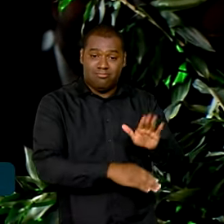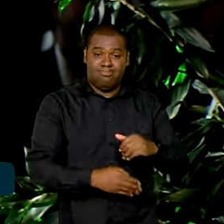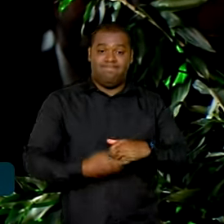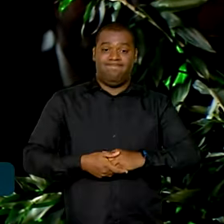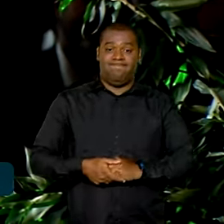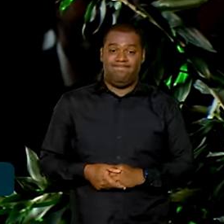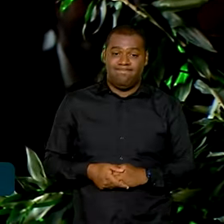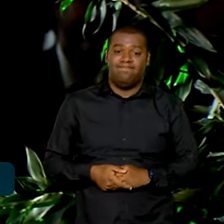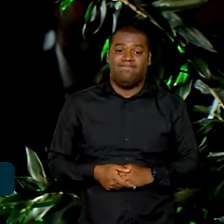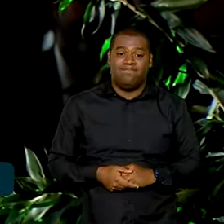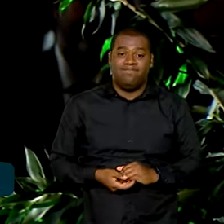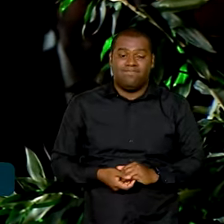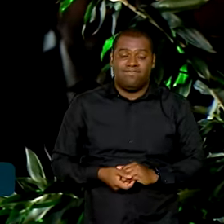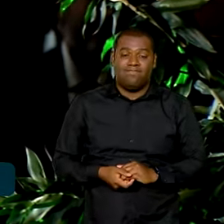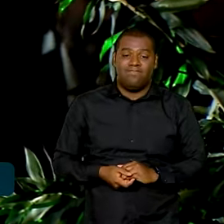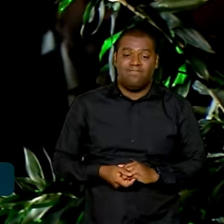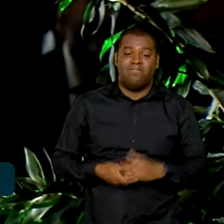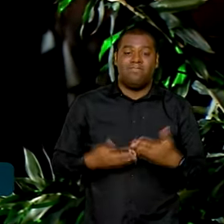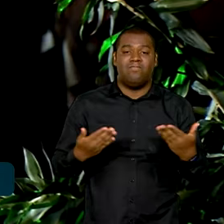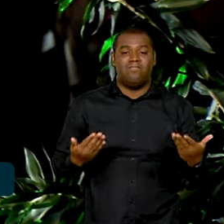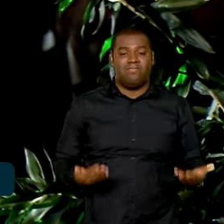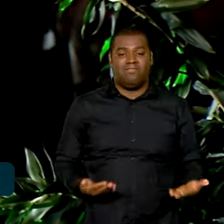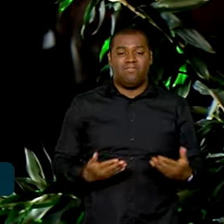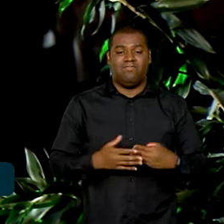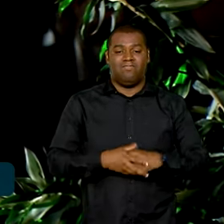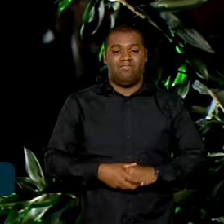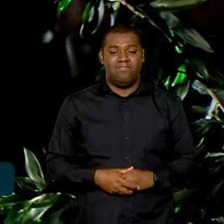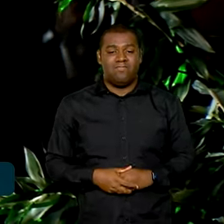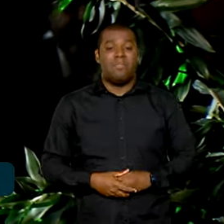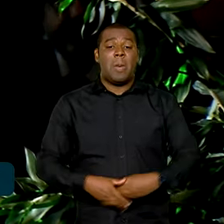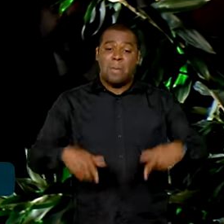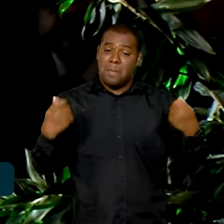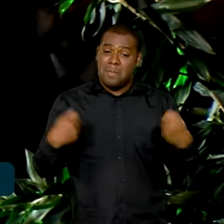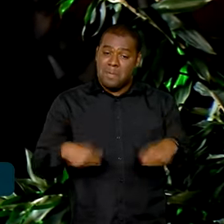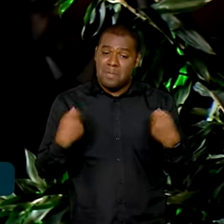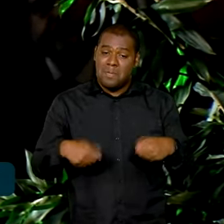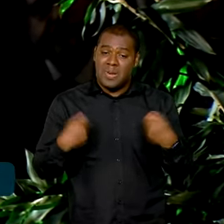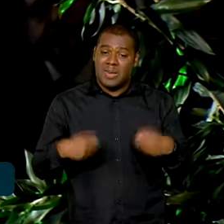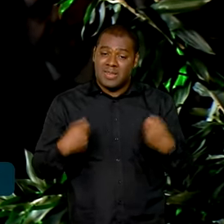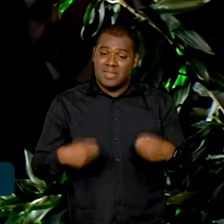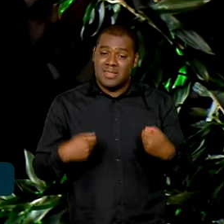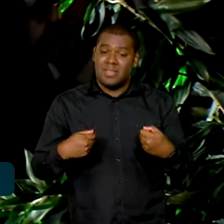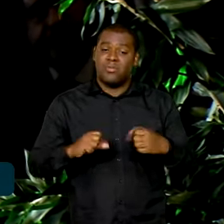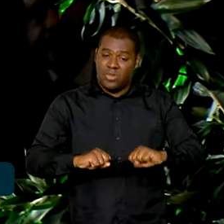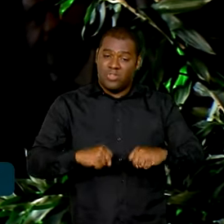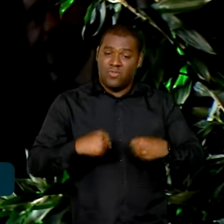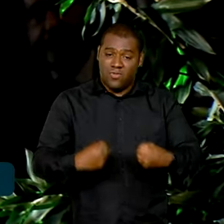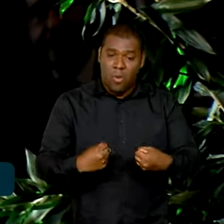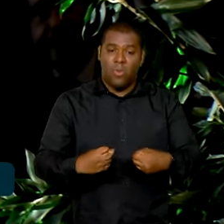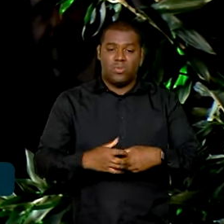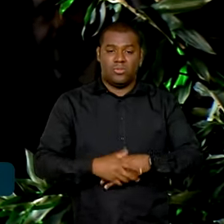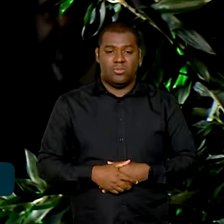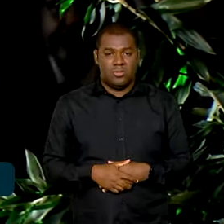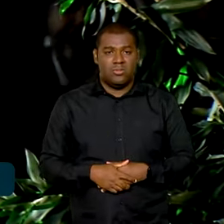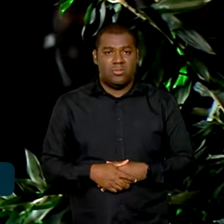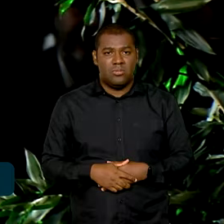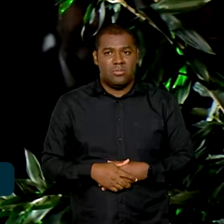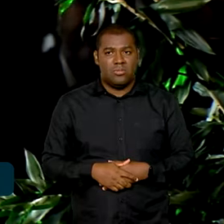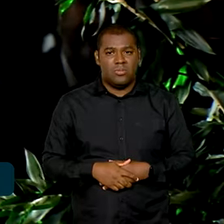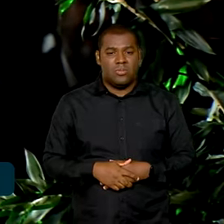adaptação. Então nós respondemos por isso e é preciso essa realidade ser encarada, porque a gente trabalha na resposta.